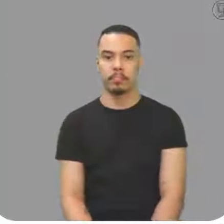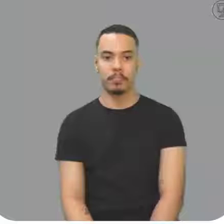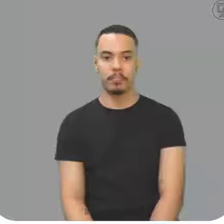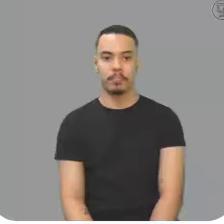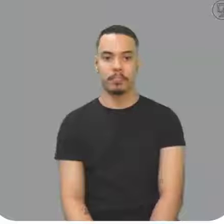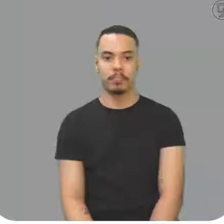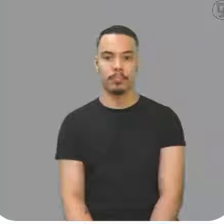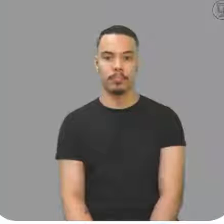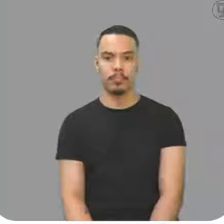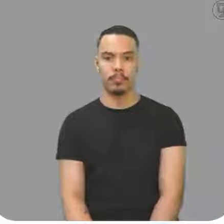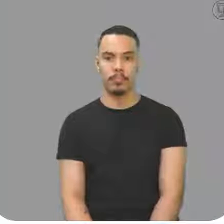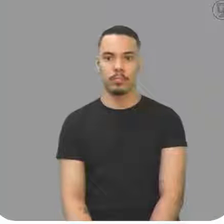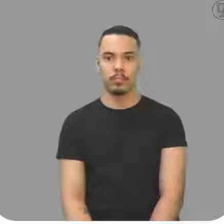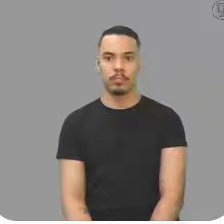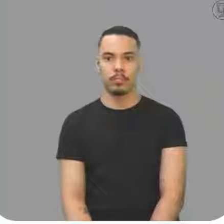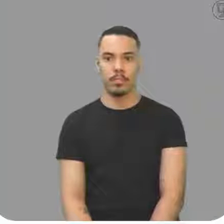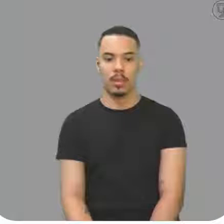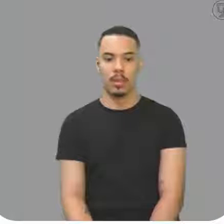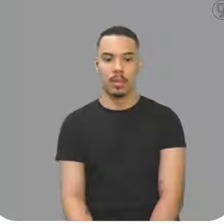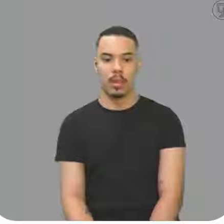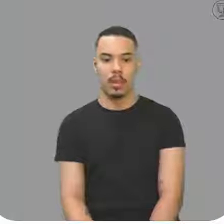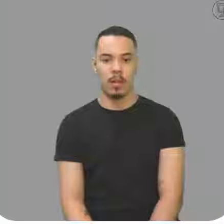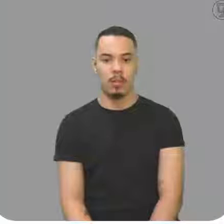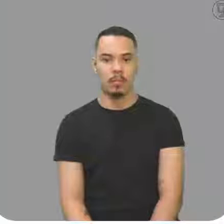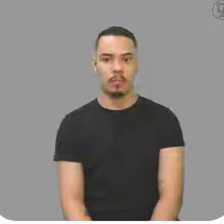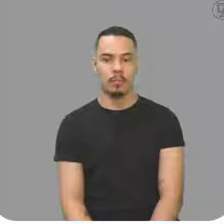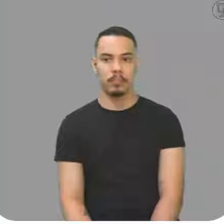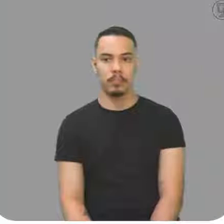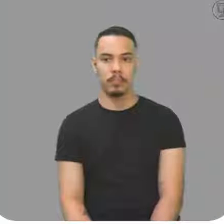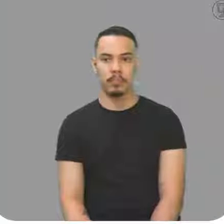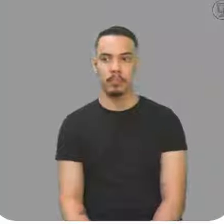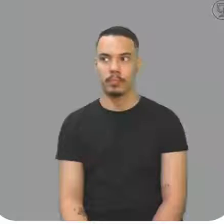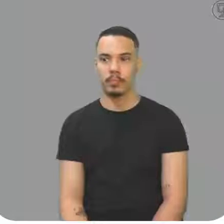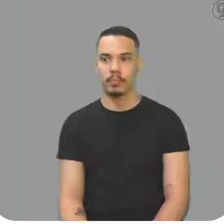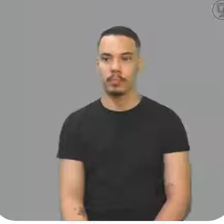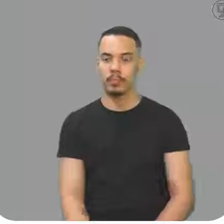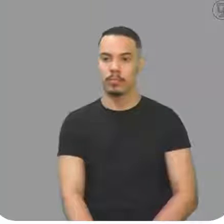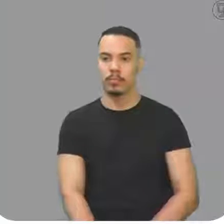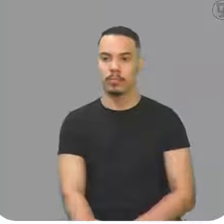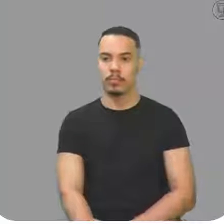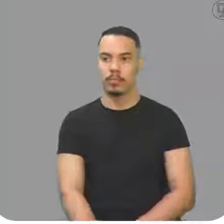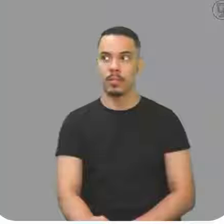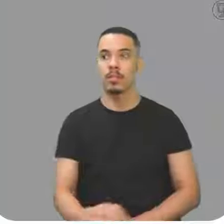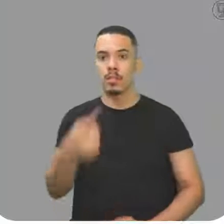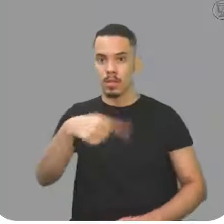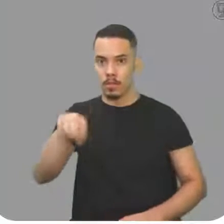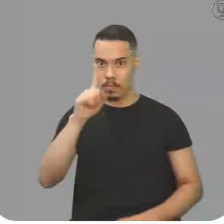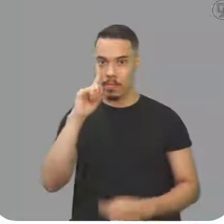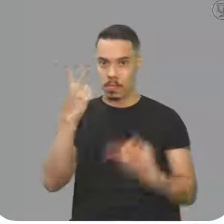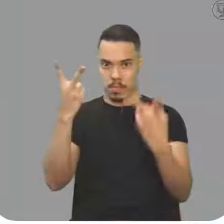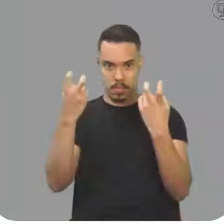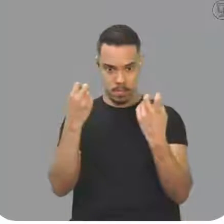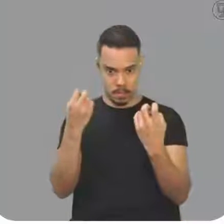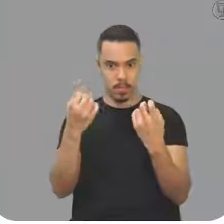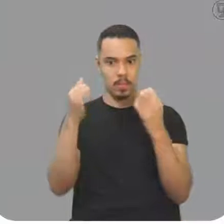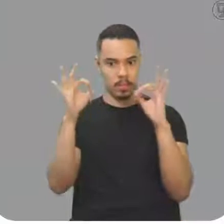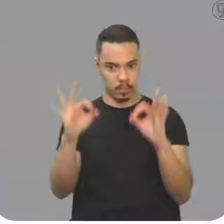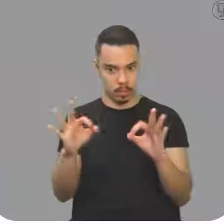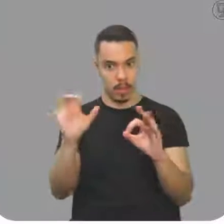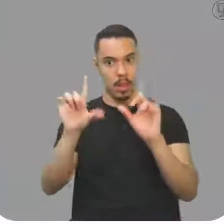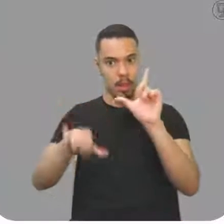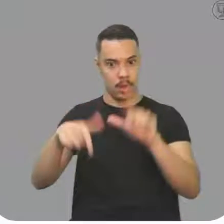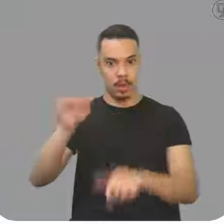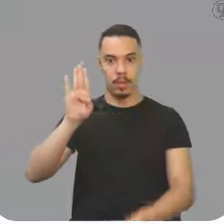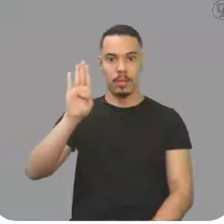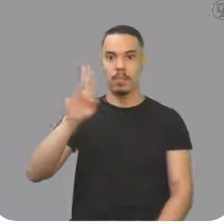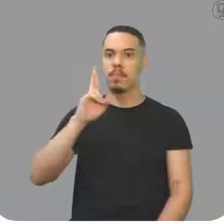Bem pouquinho, né? Mas centímetro cúbico aí, ok? Então, acho que percebeu bem direitinho que letra é letra